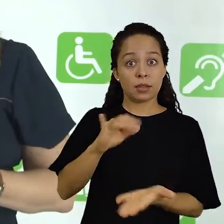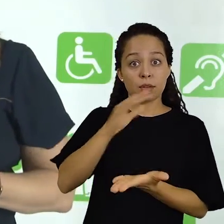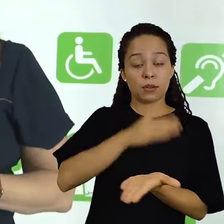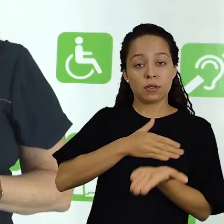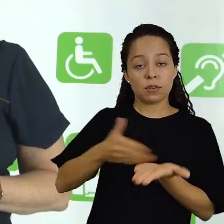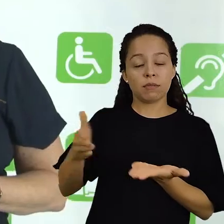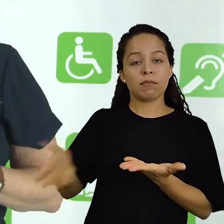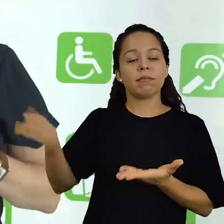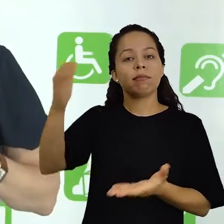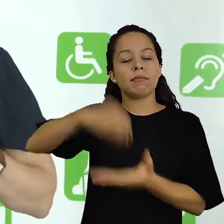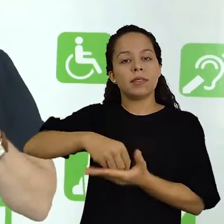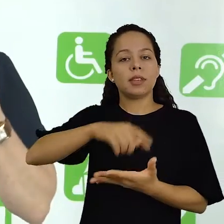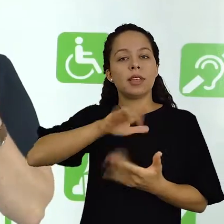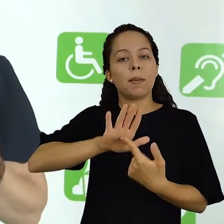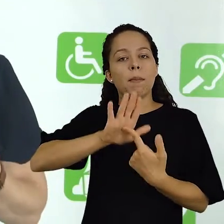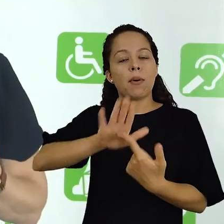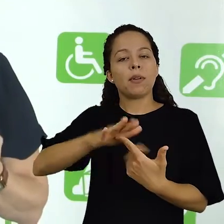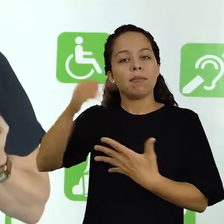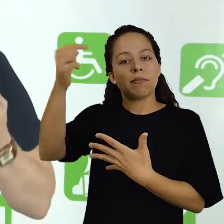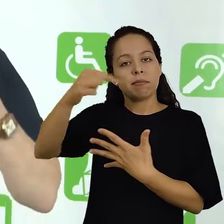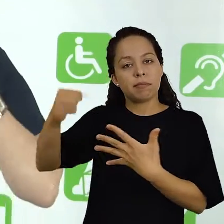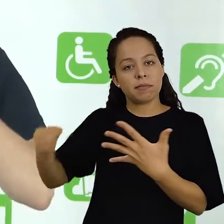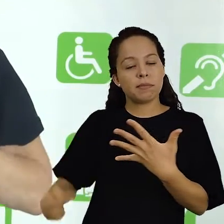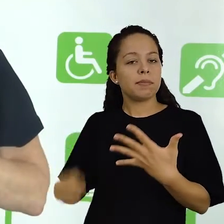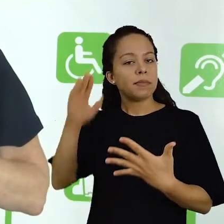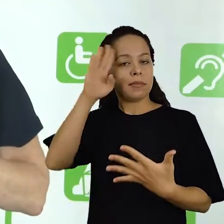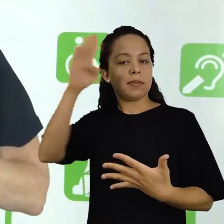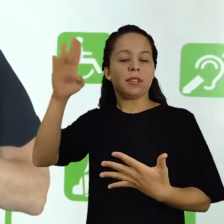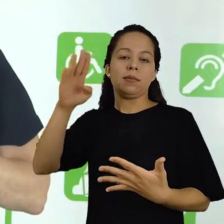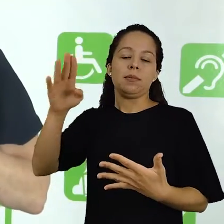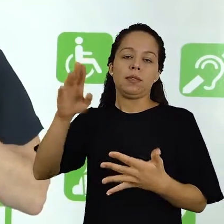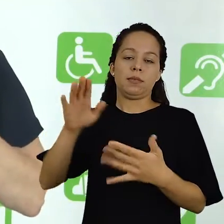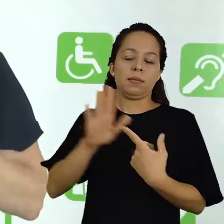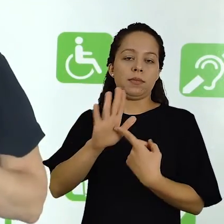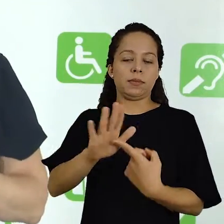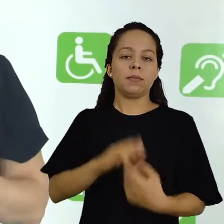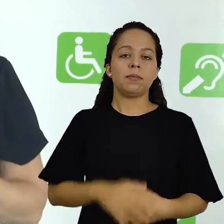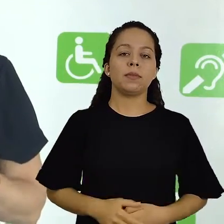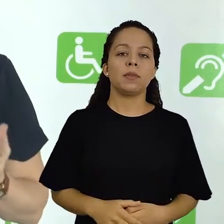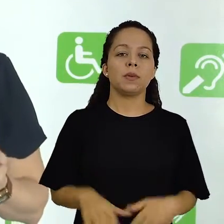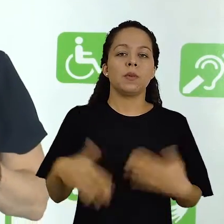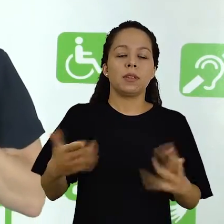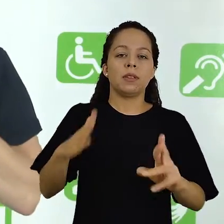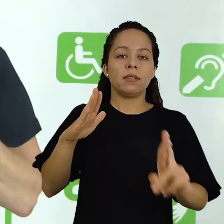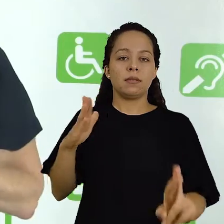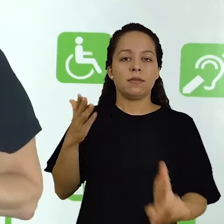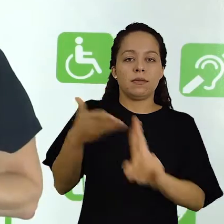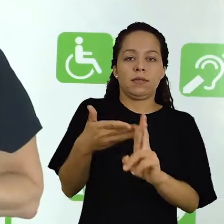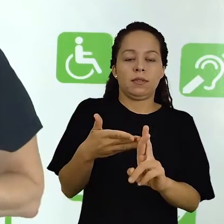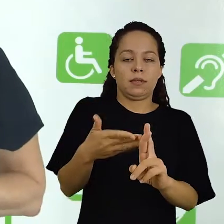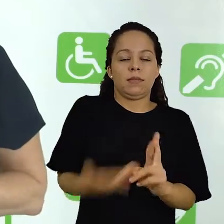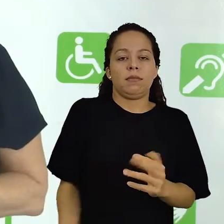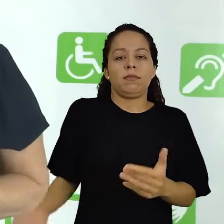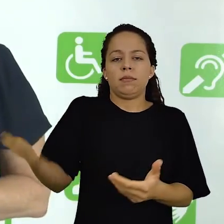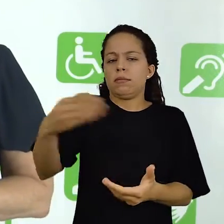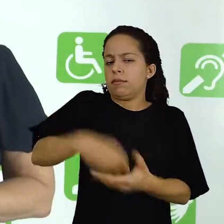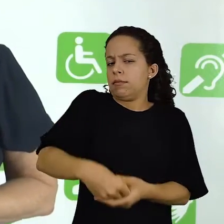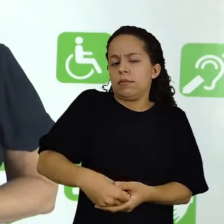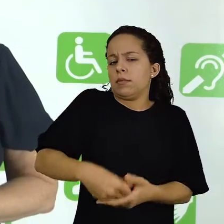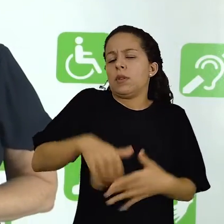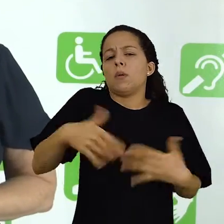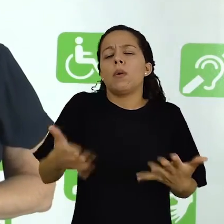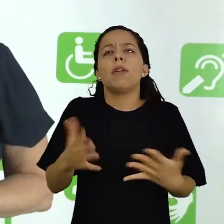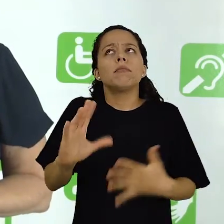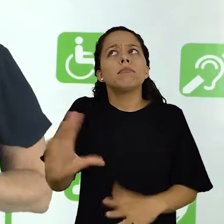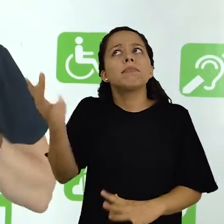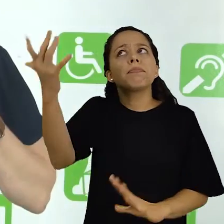introdução ressaltam-se os pontos principais que serão enfocados. Também quais são as fontes utilizadas, quais são os